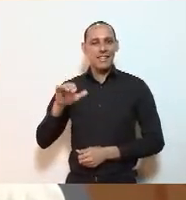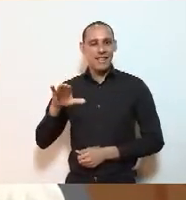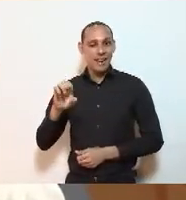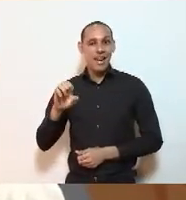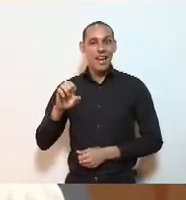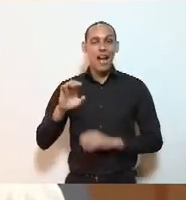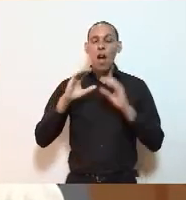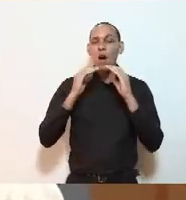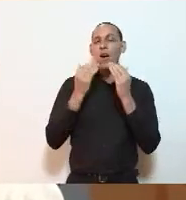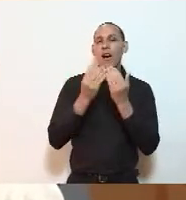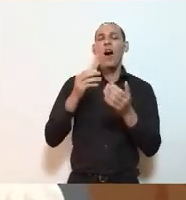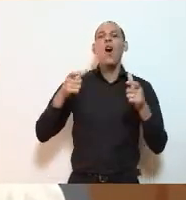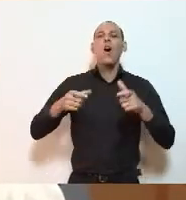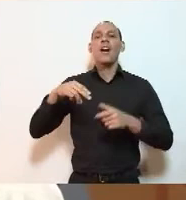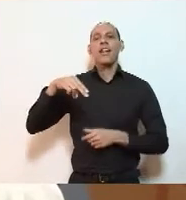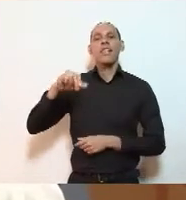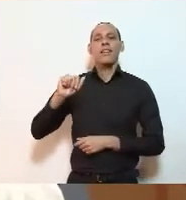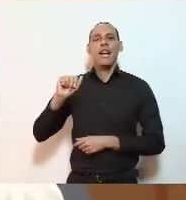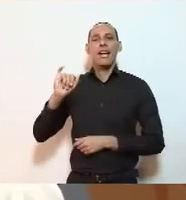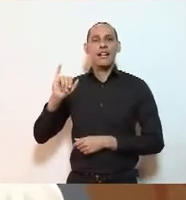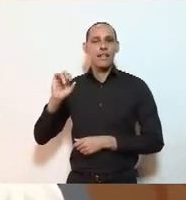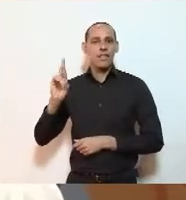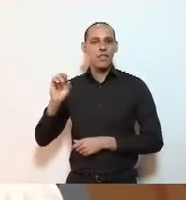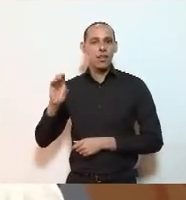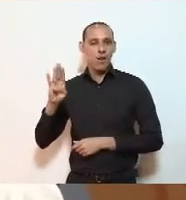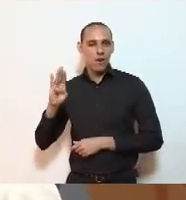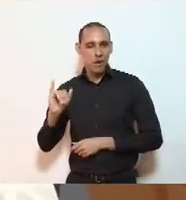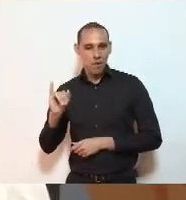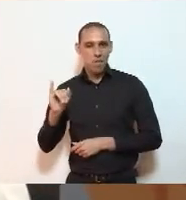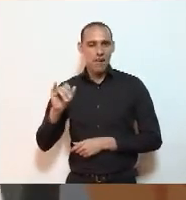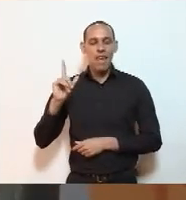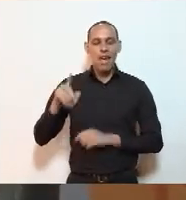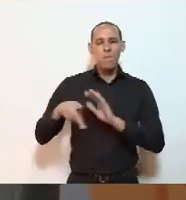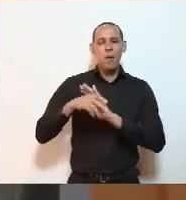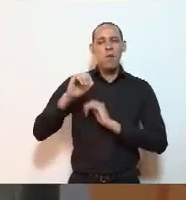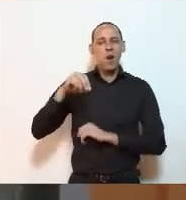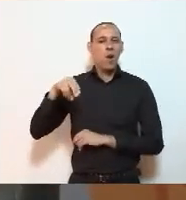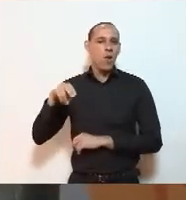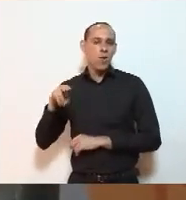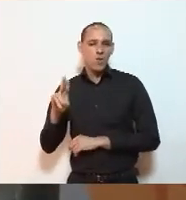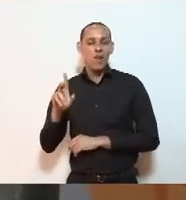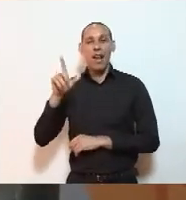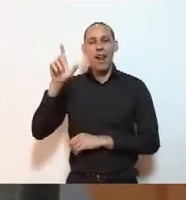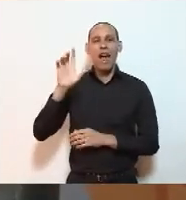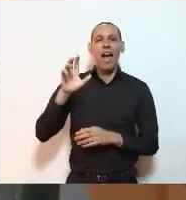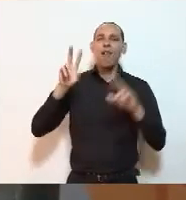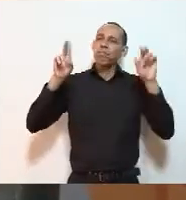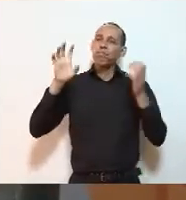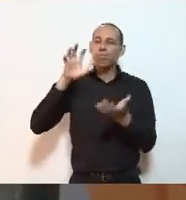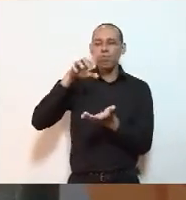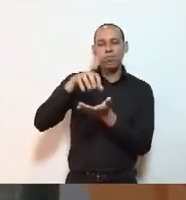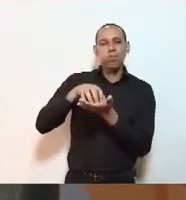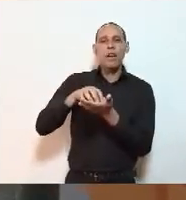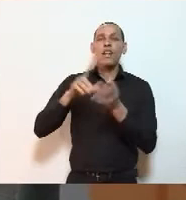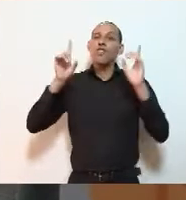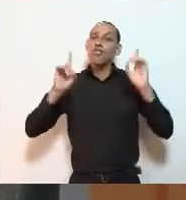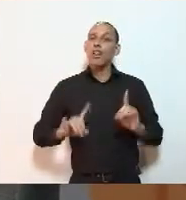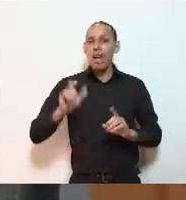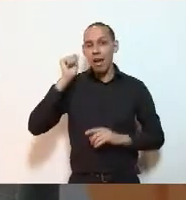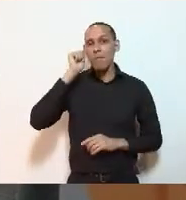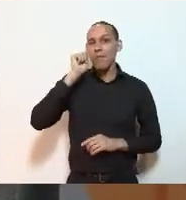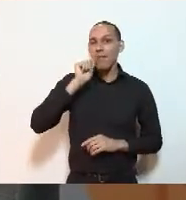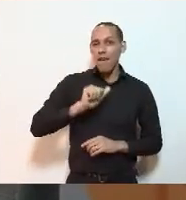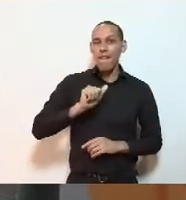25, em Nairobi, do Fundo de Populações das Nações Unidas, em questões centrais dos direitos das mulheres,